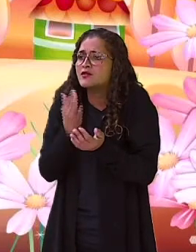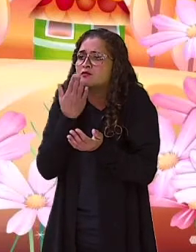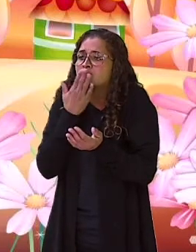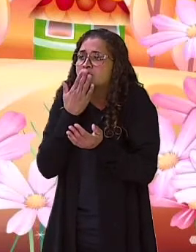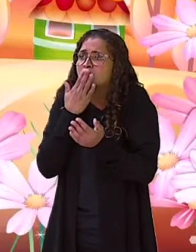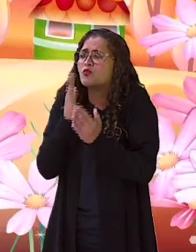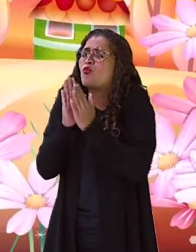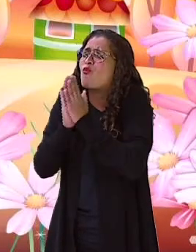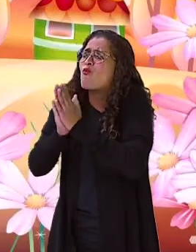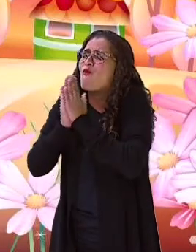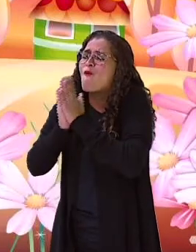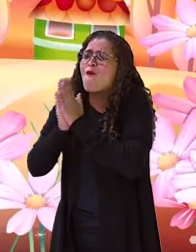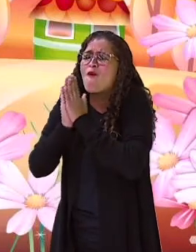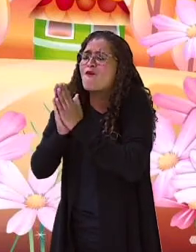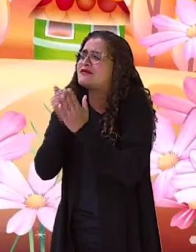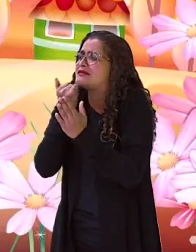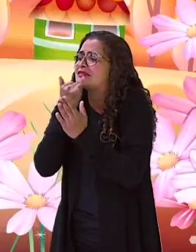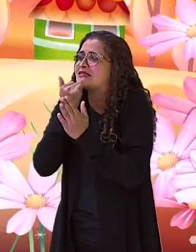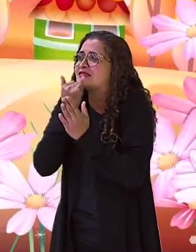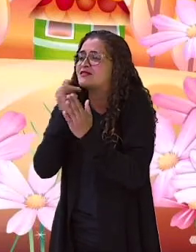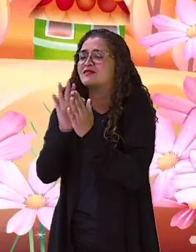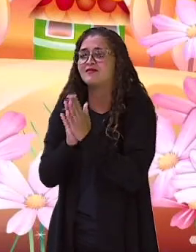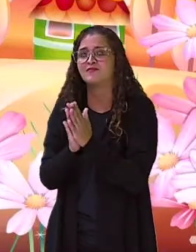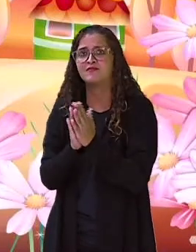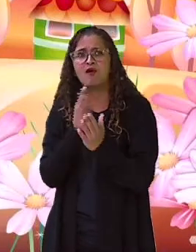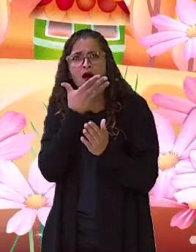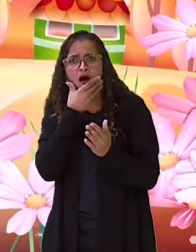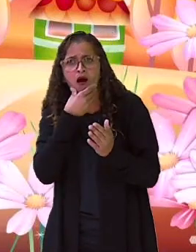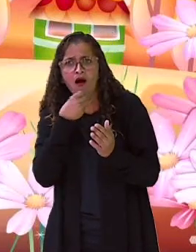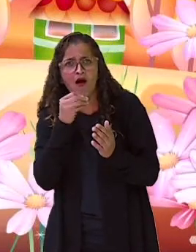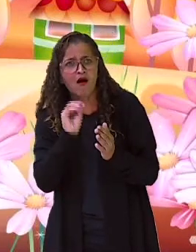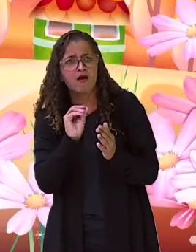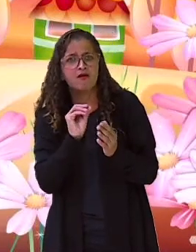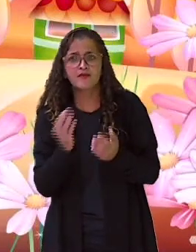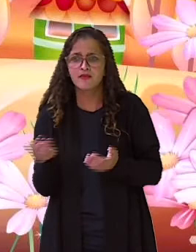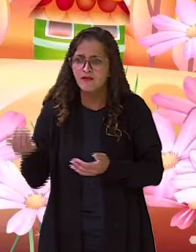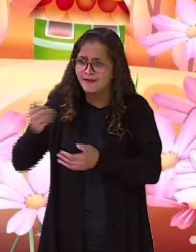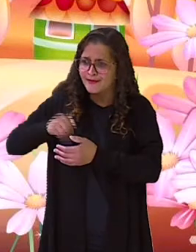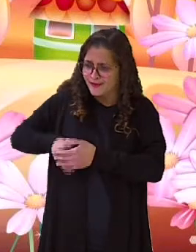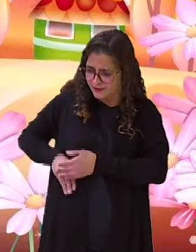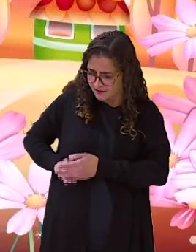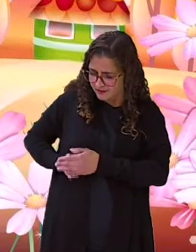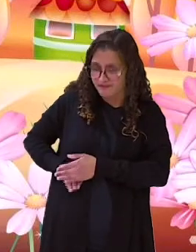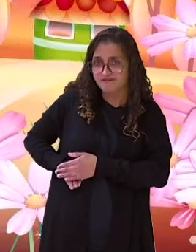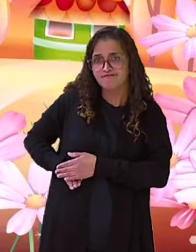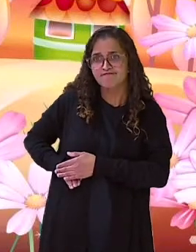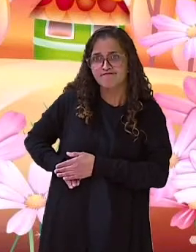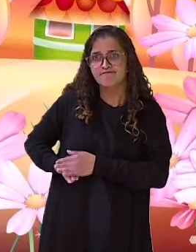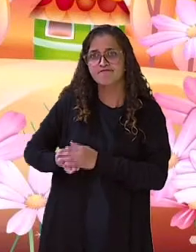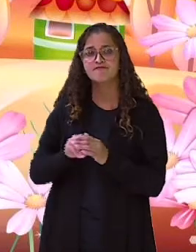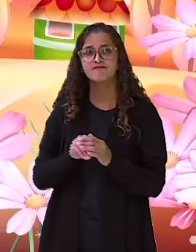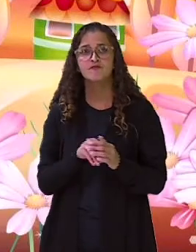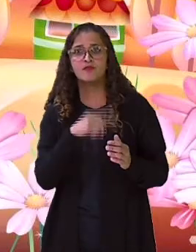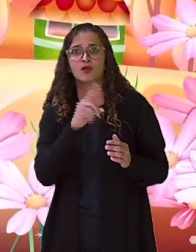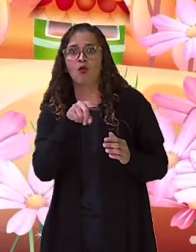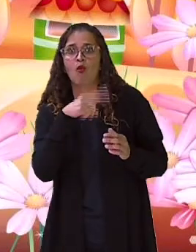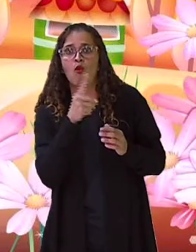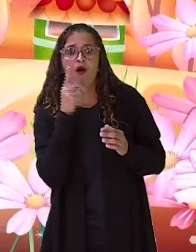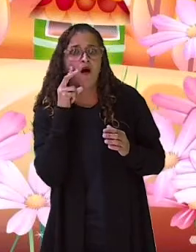O camponês continuou o caminho, levando dinheiro e comida. Apareceu o delegado.